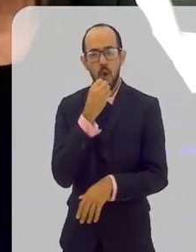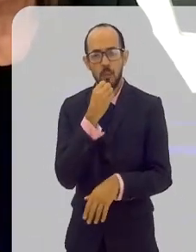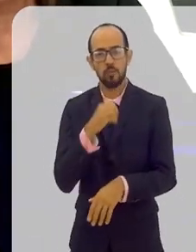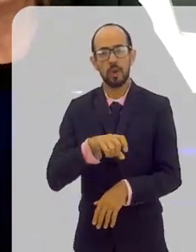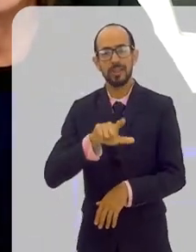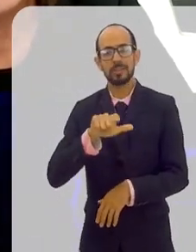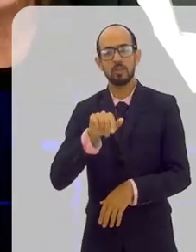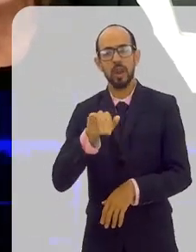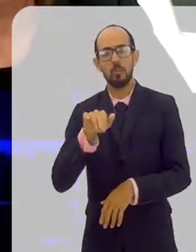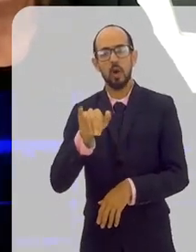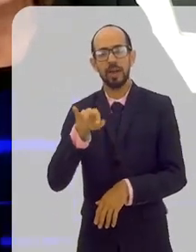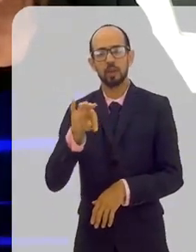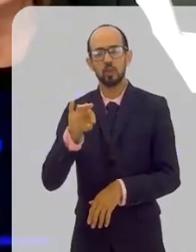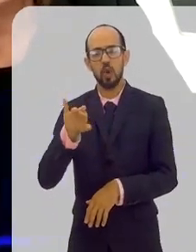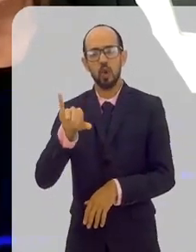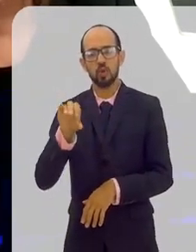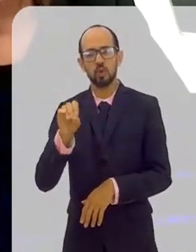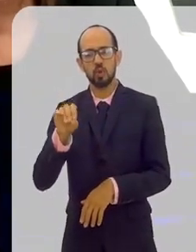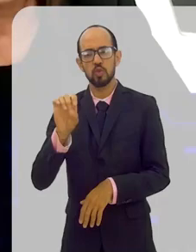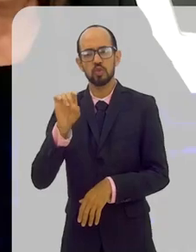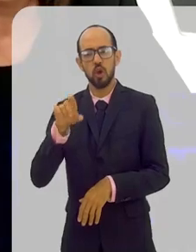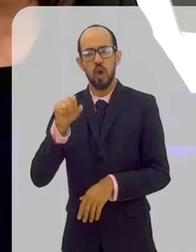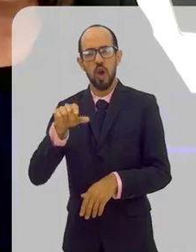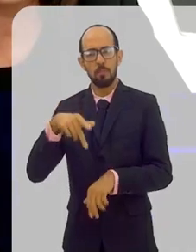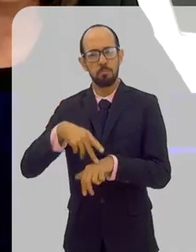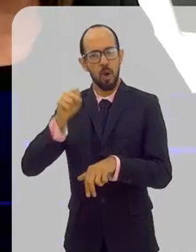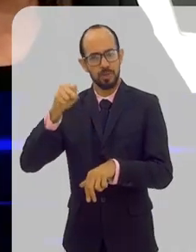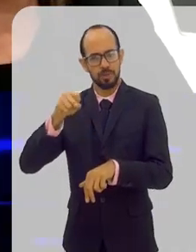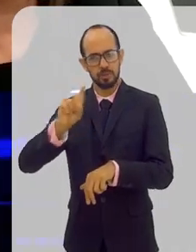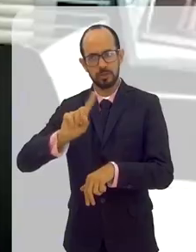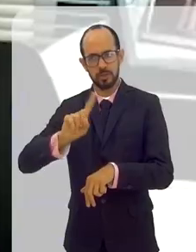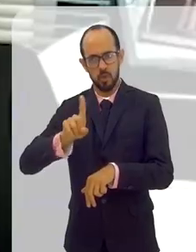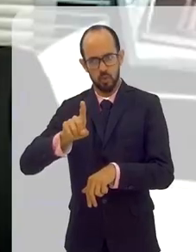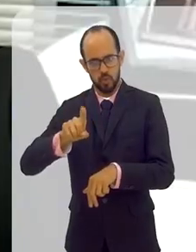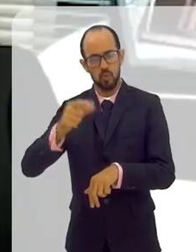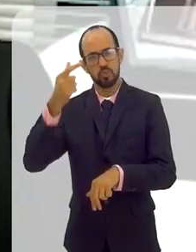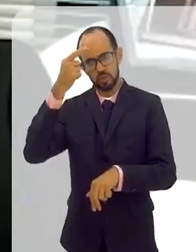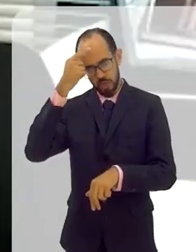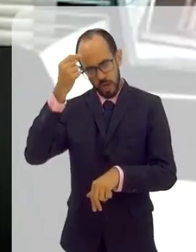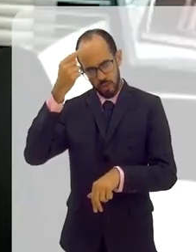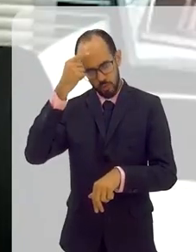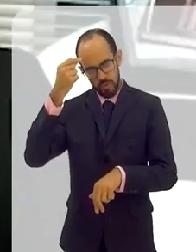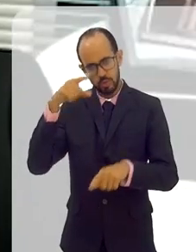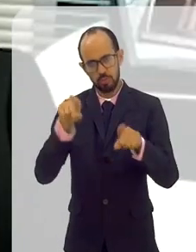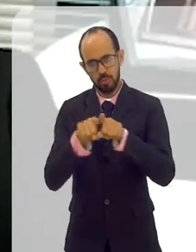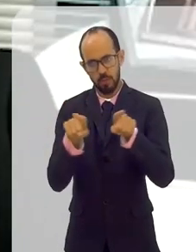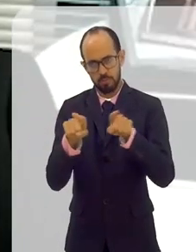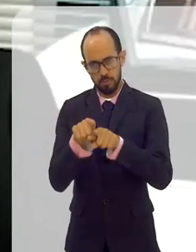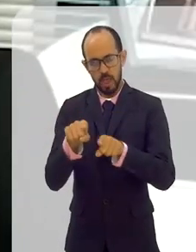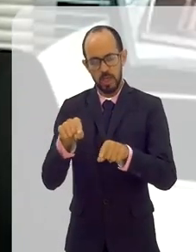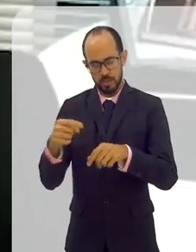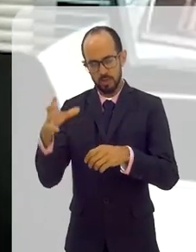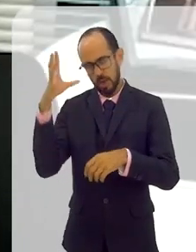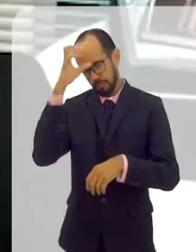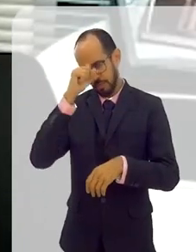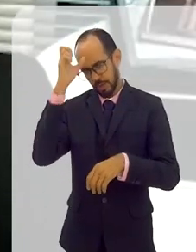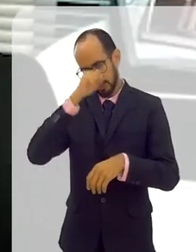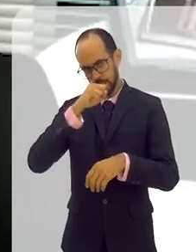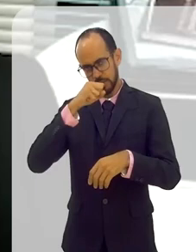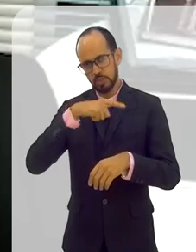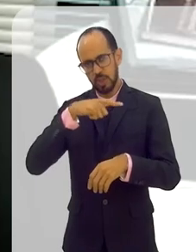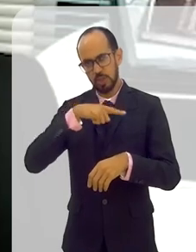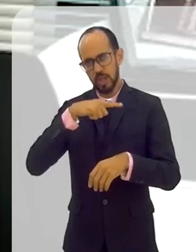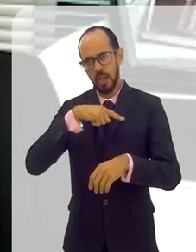laboratórios só ligados à pós-graduação. São laboratórios nos quais os nossos alunos de graduação também têm aulas. Temos um programa de